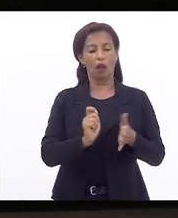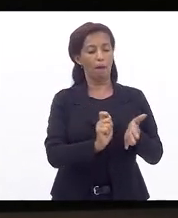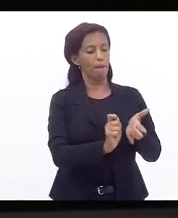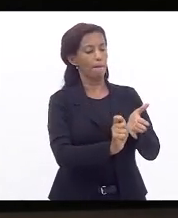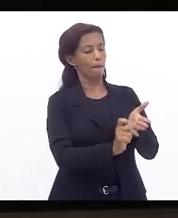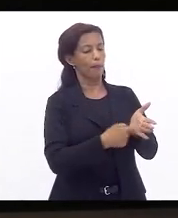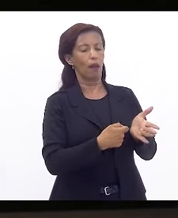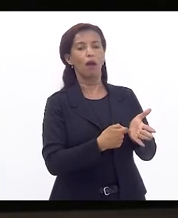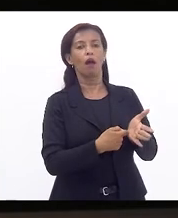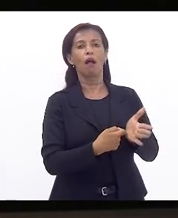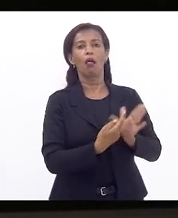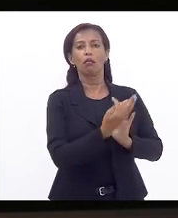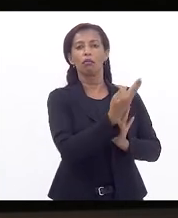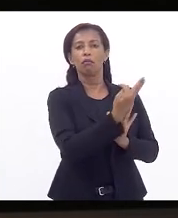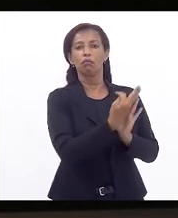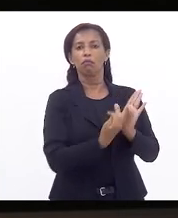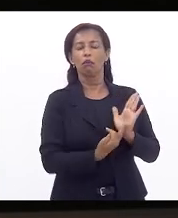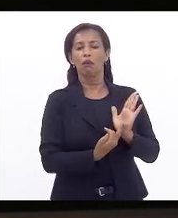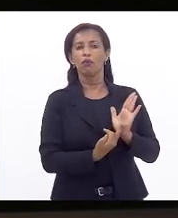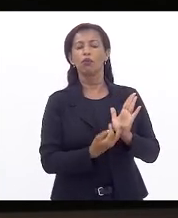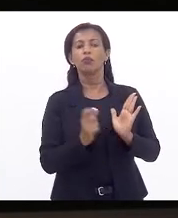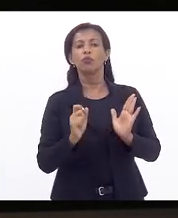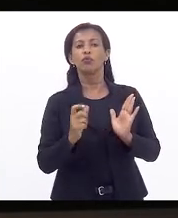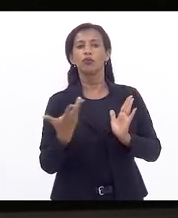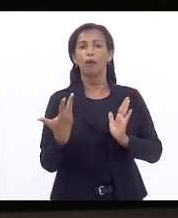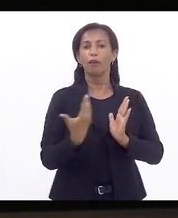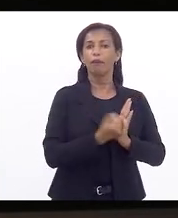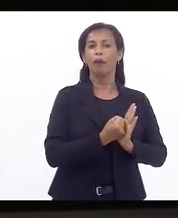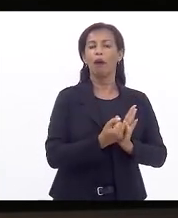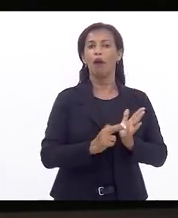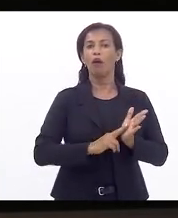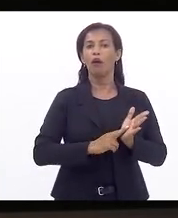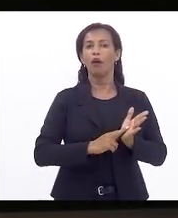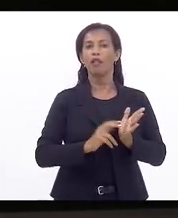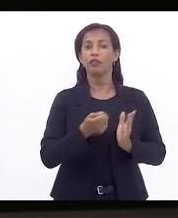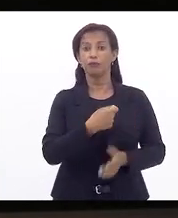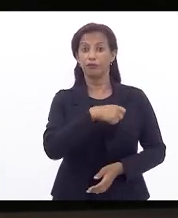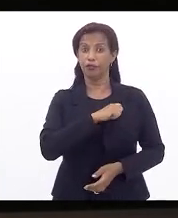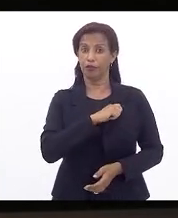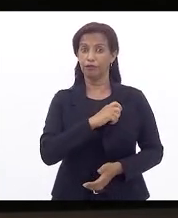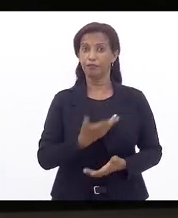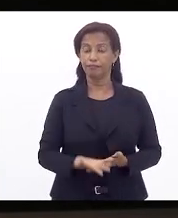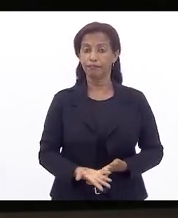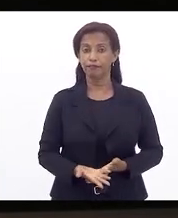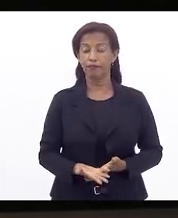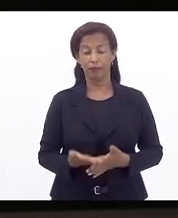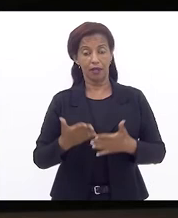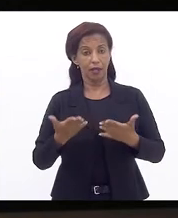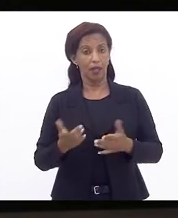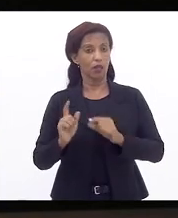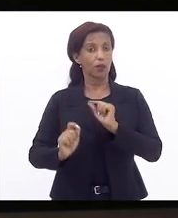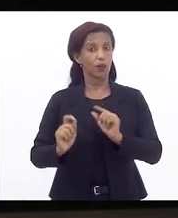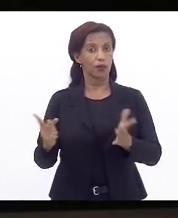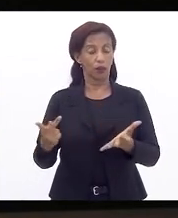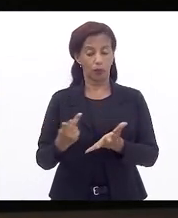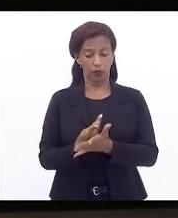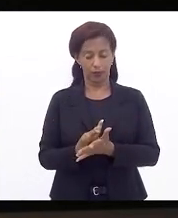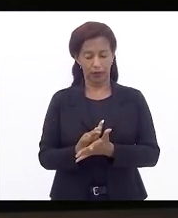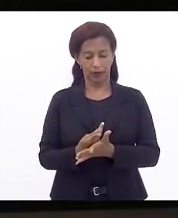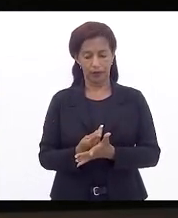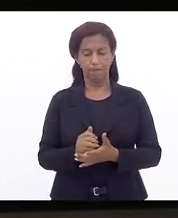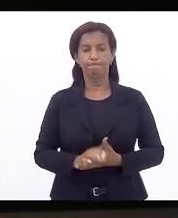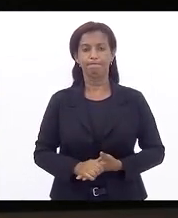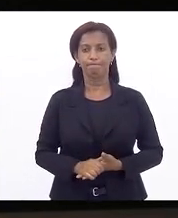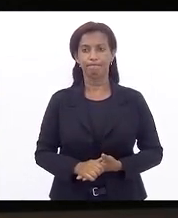o texto, o termo de adesão ao regime de recuperação fiscal. E aí o que acontece? Implemento durante um